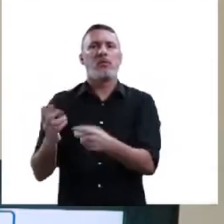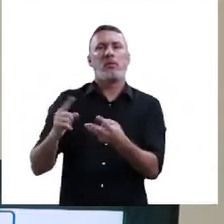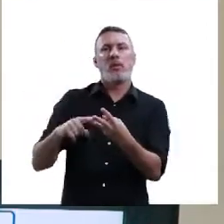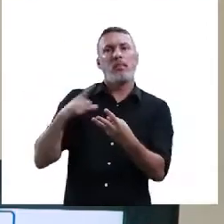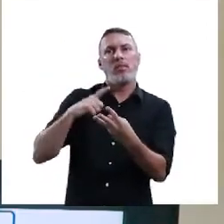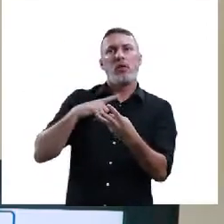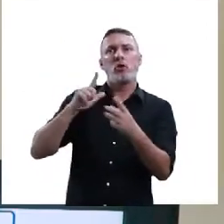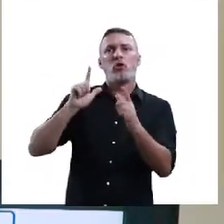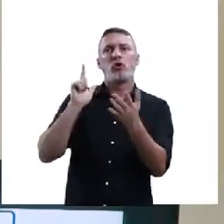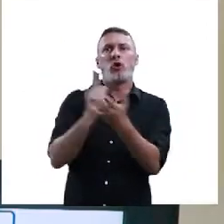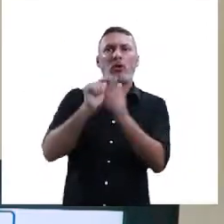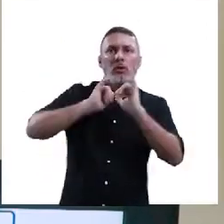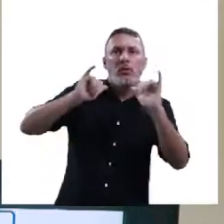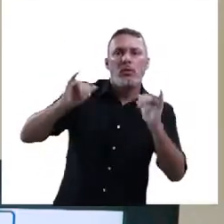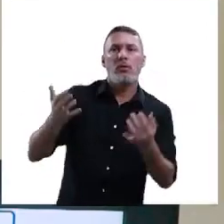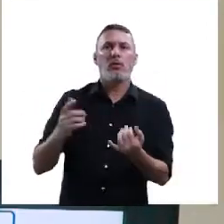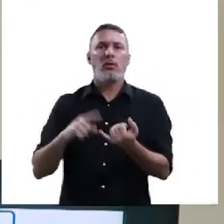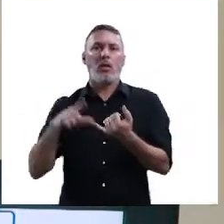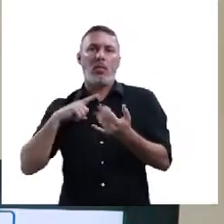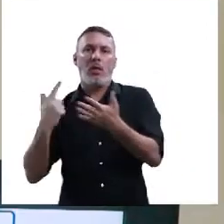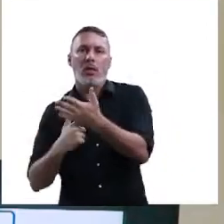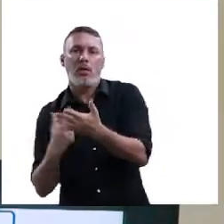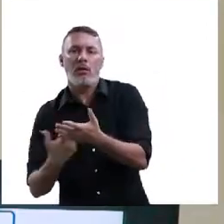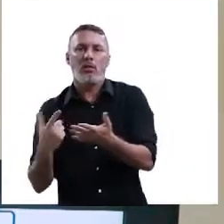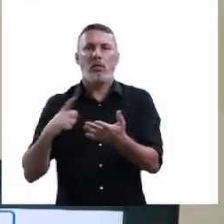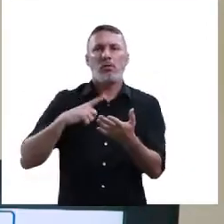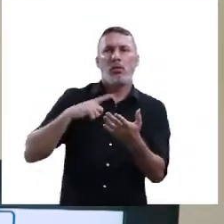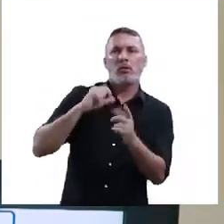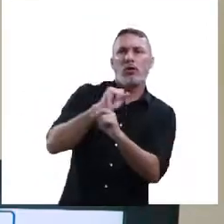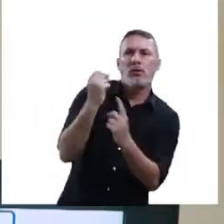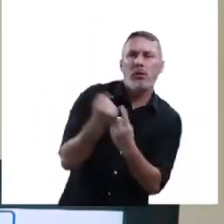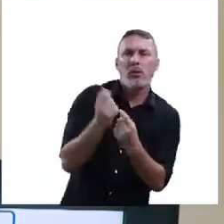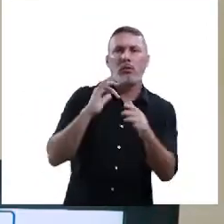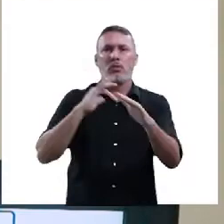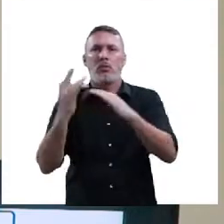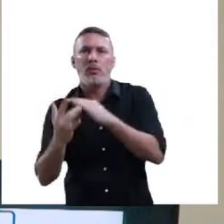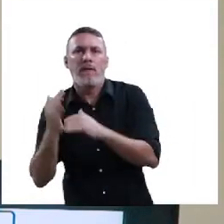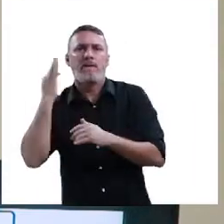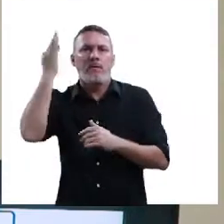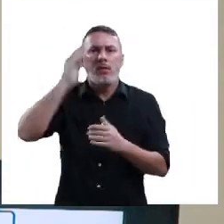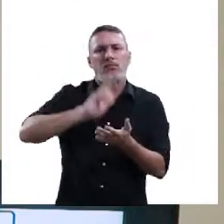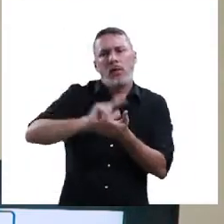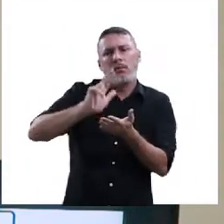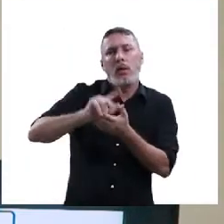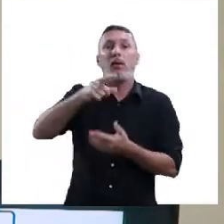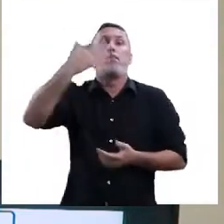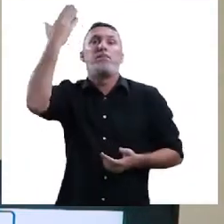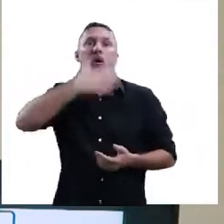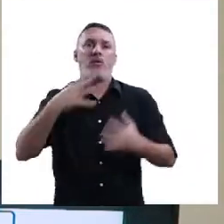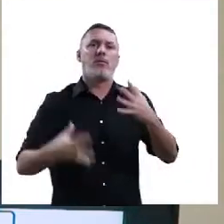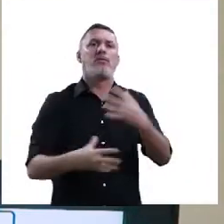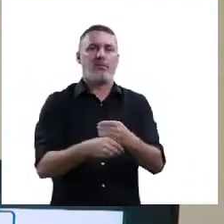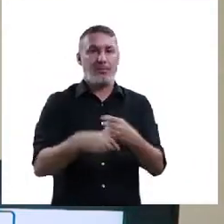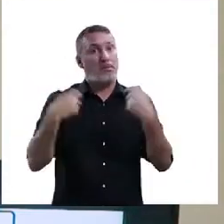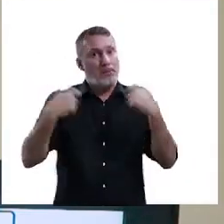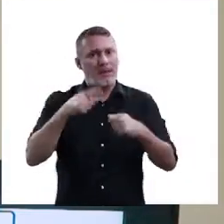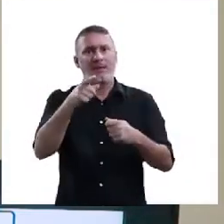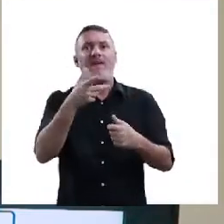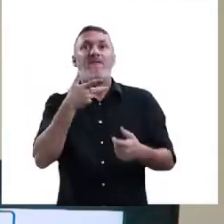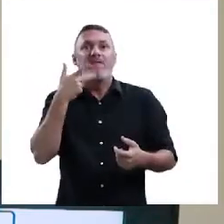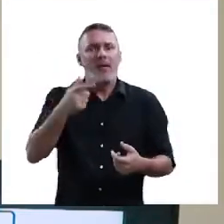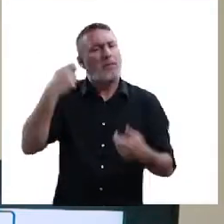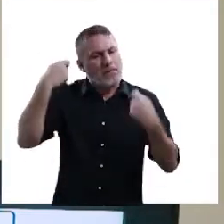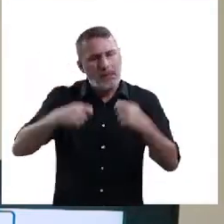comprovar. Toda afirmação precisa ter uma comprovação. E, nesse caso também, se você falar, professor,